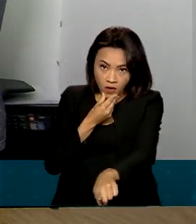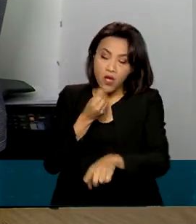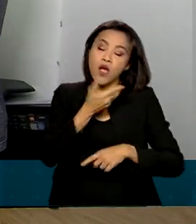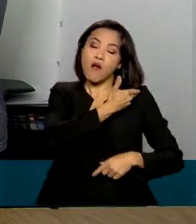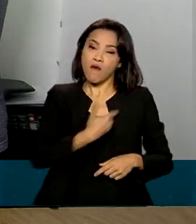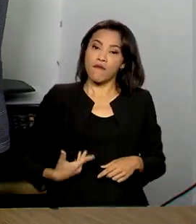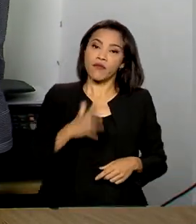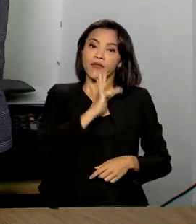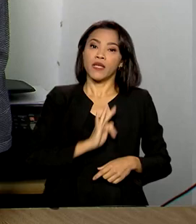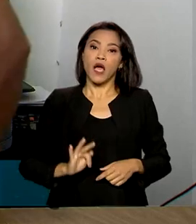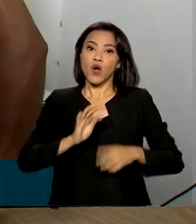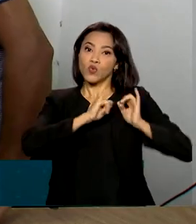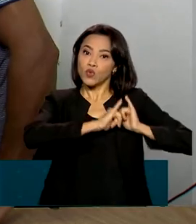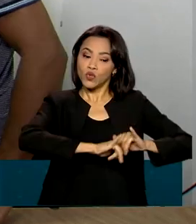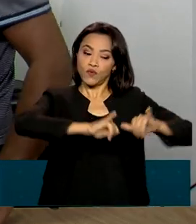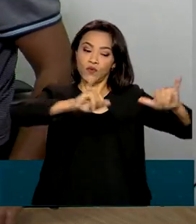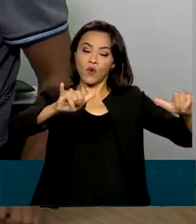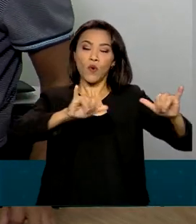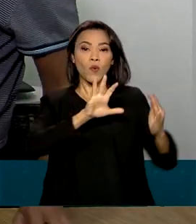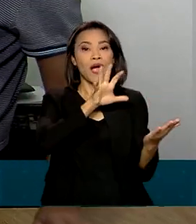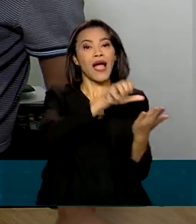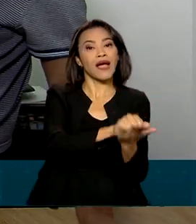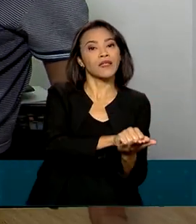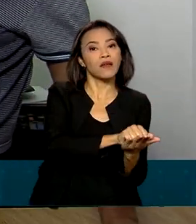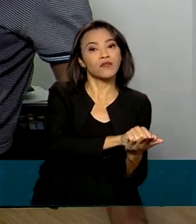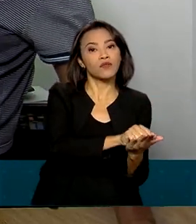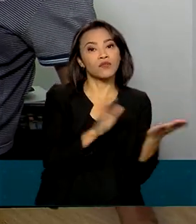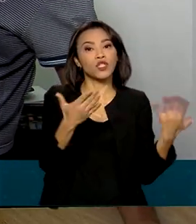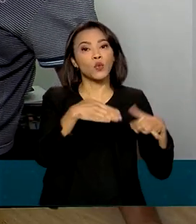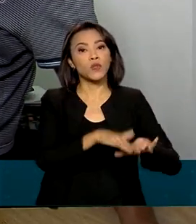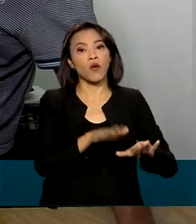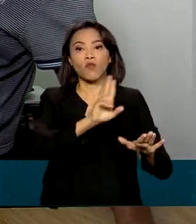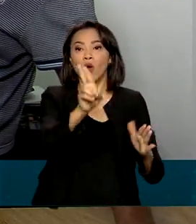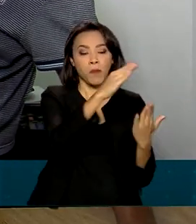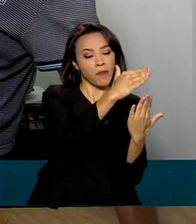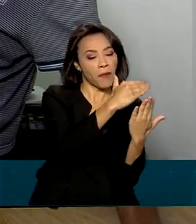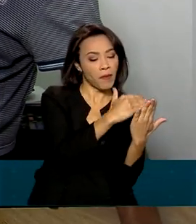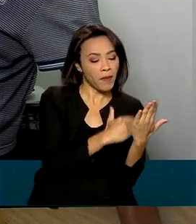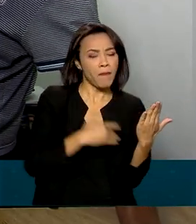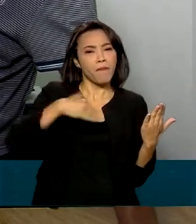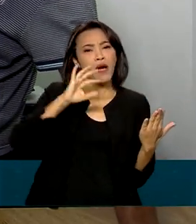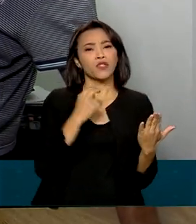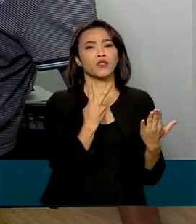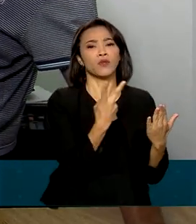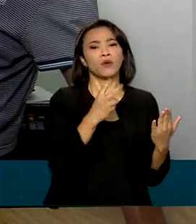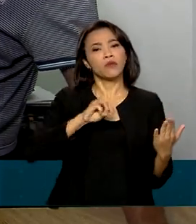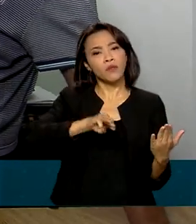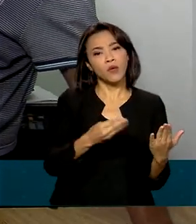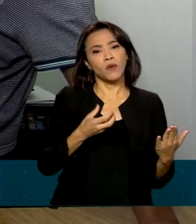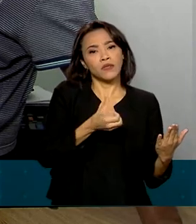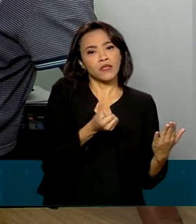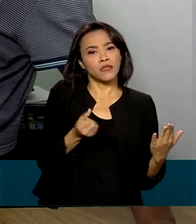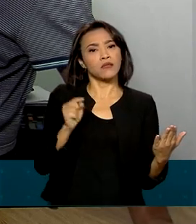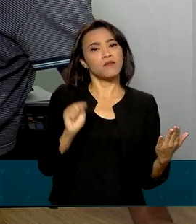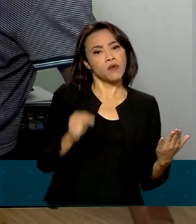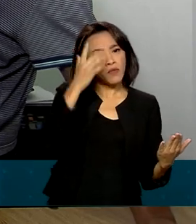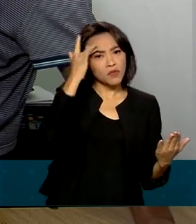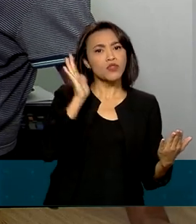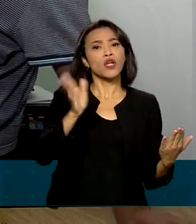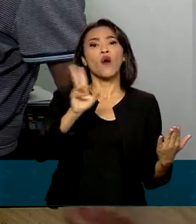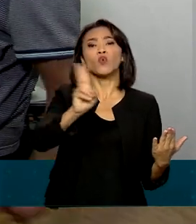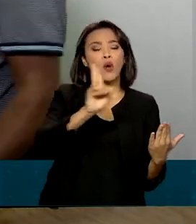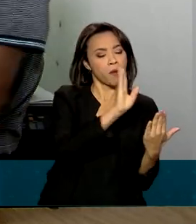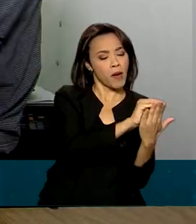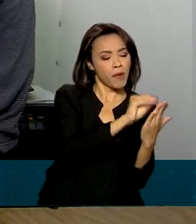federal lançou o Cadastro Inclusão. Mais de 2 milhões e 600 mil pessoas já se cadastraram.